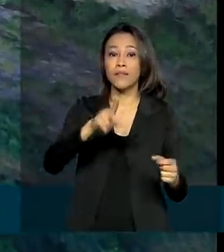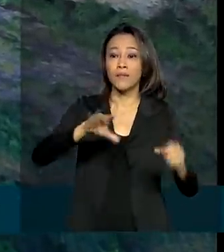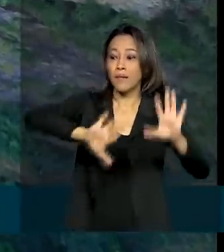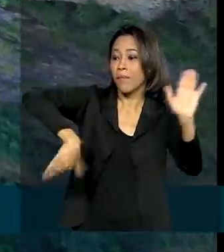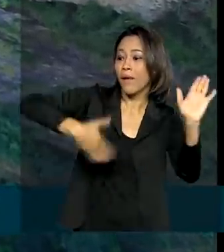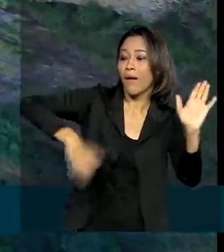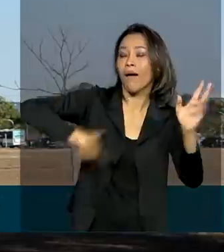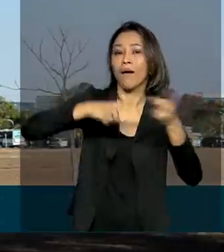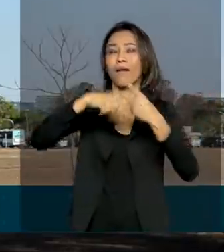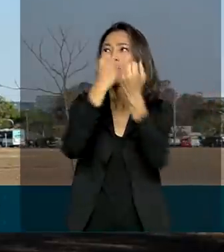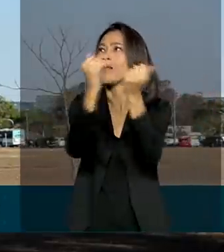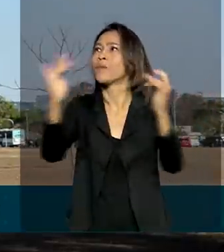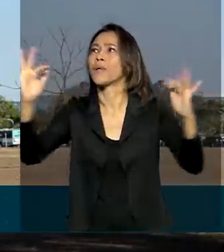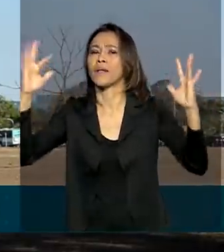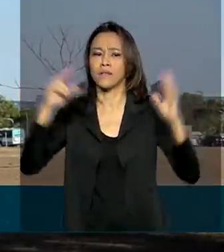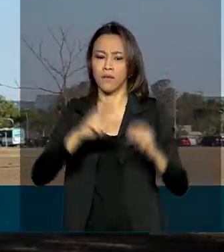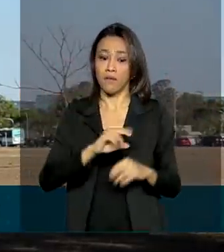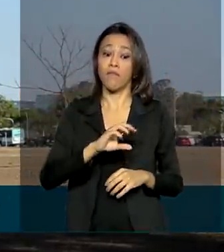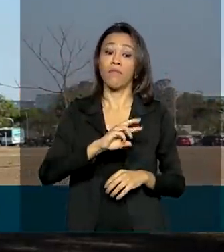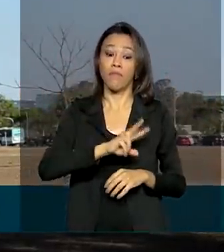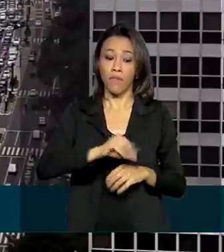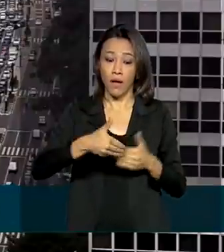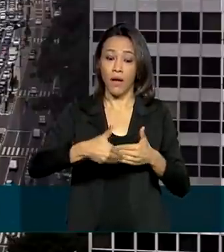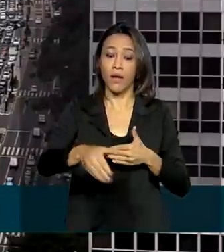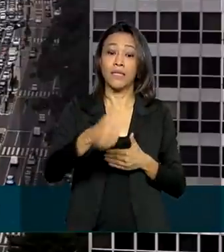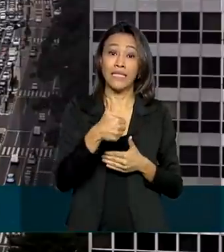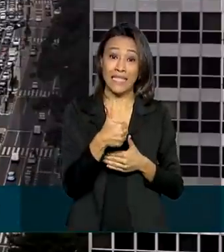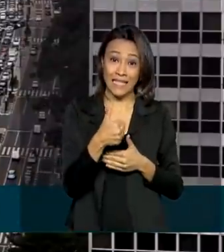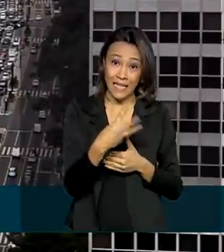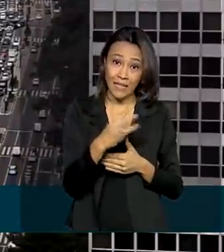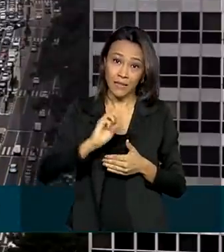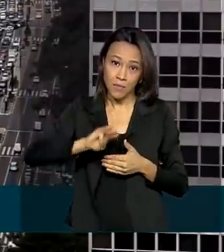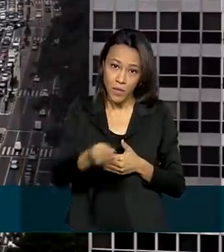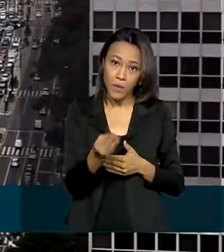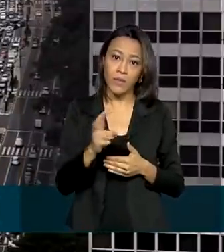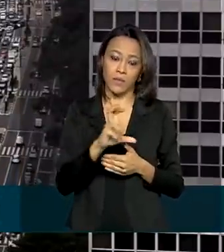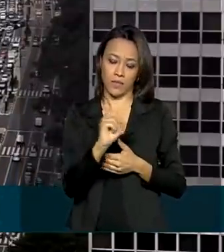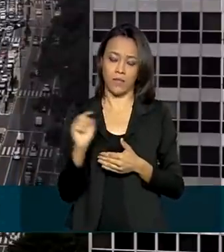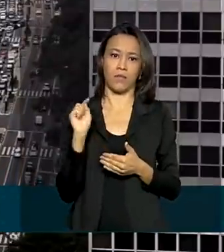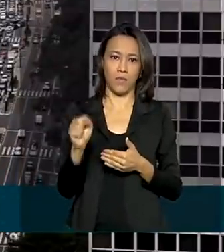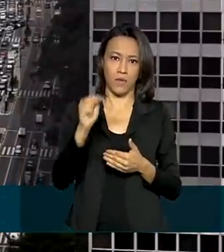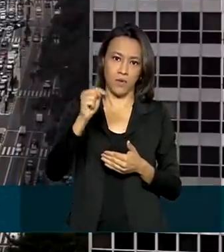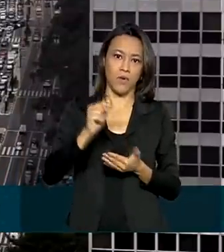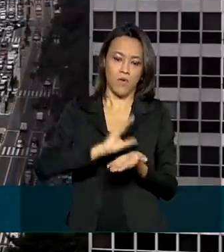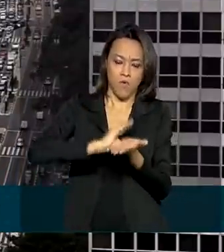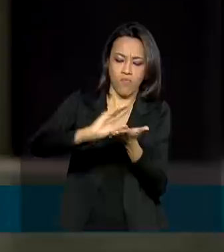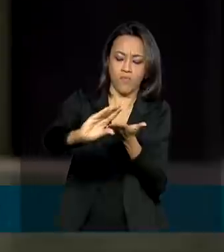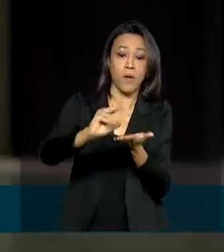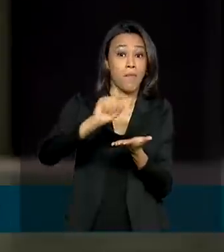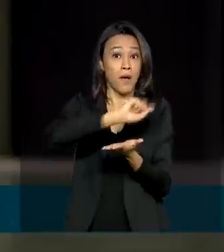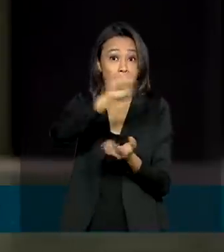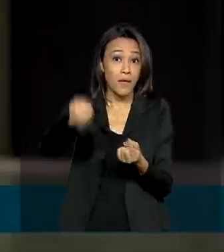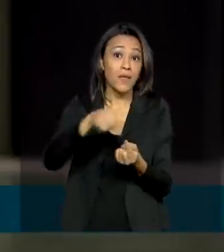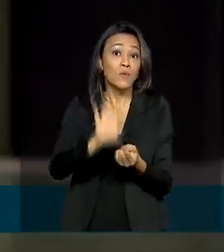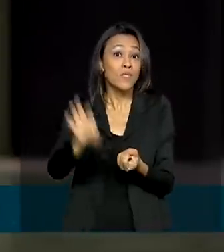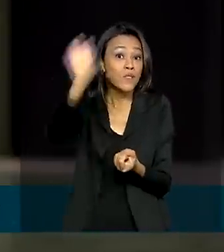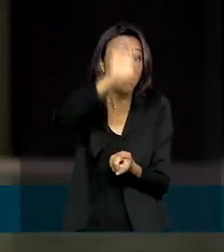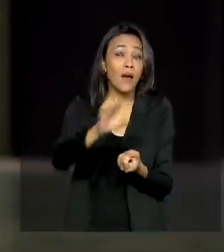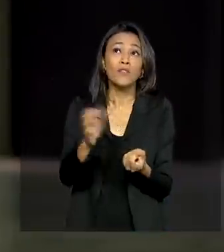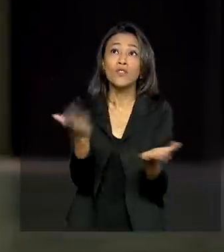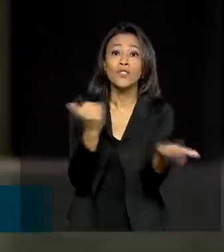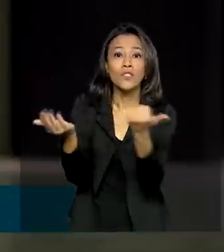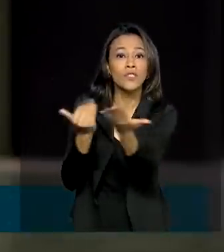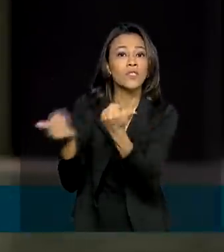Ministério vai destinar 13 milhões e 500 mil reais para que os estados atraiam os turistas. Ainda segundo o